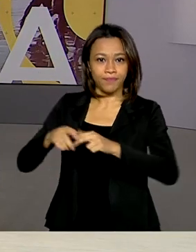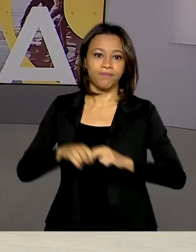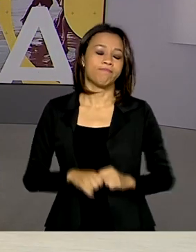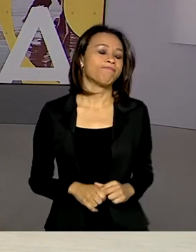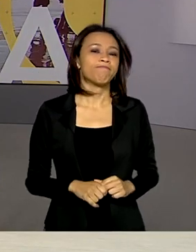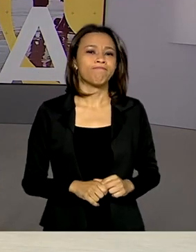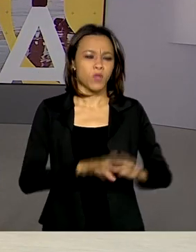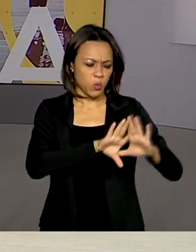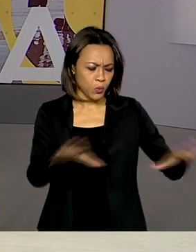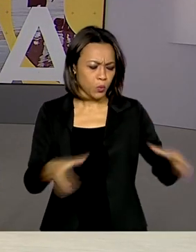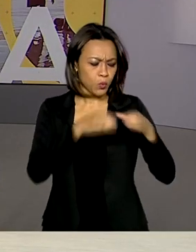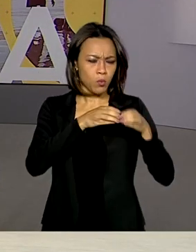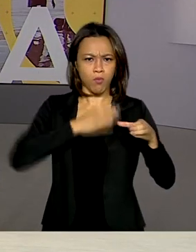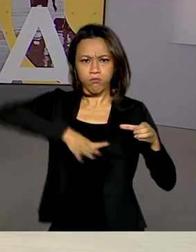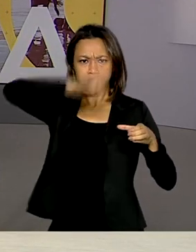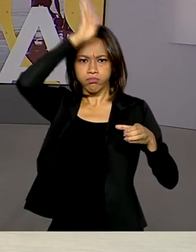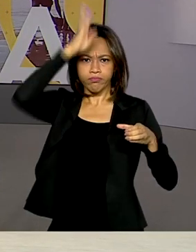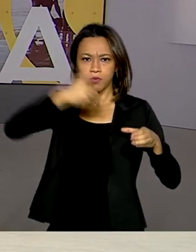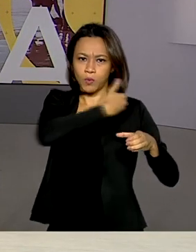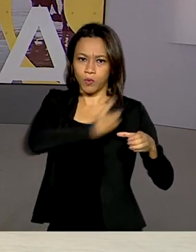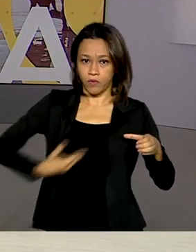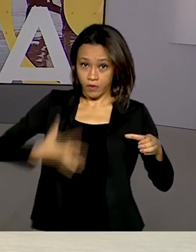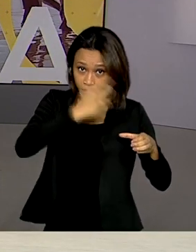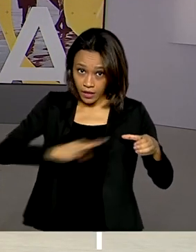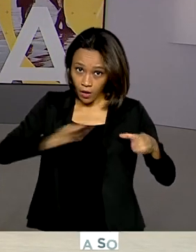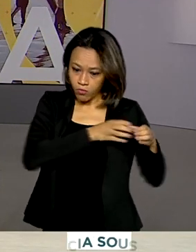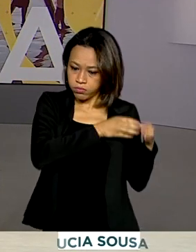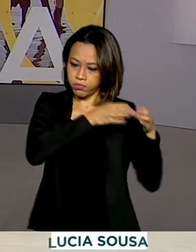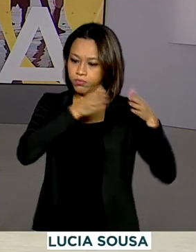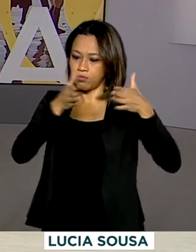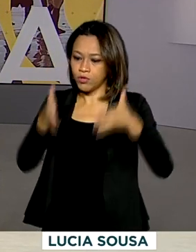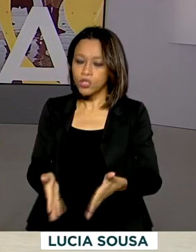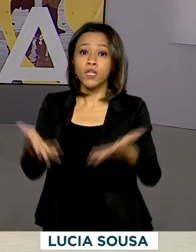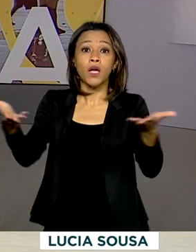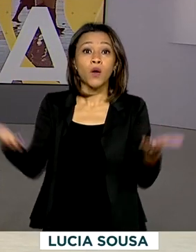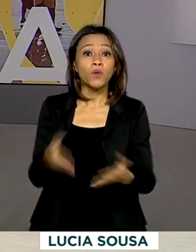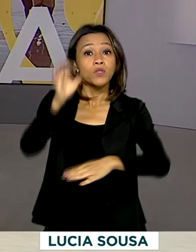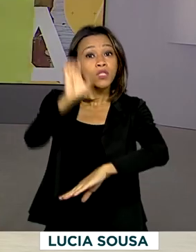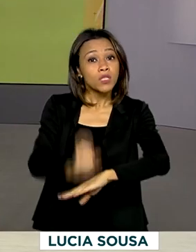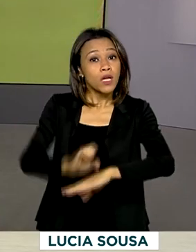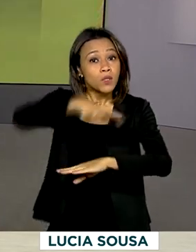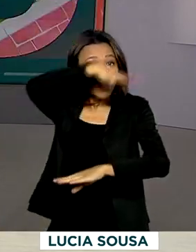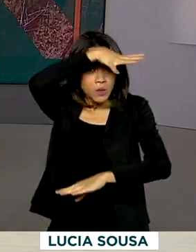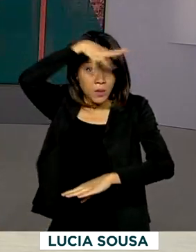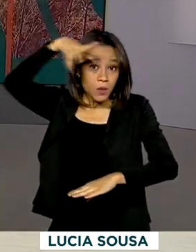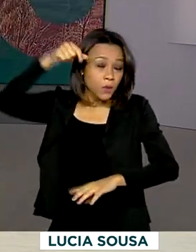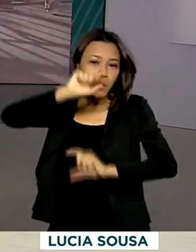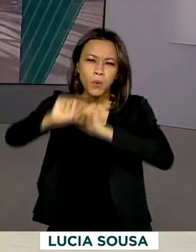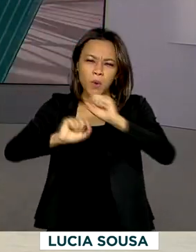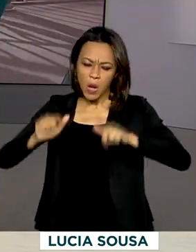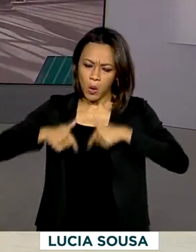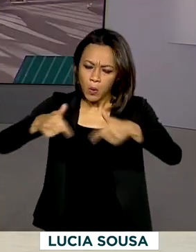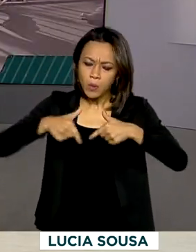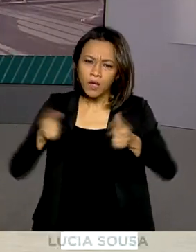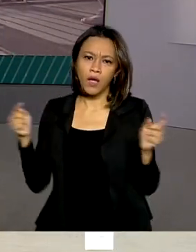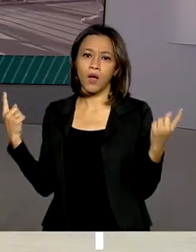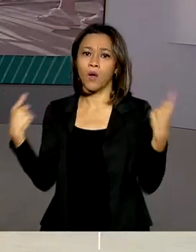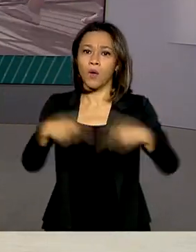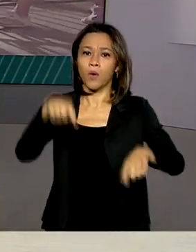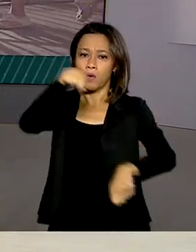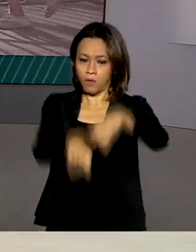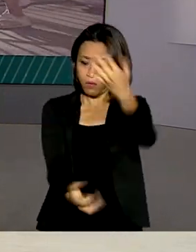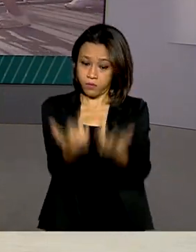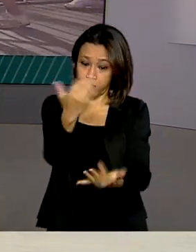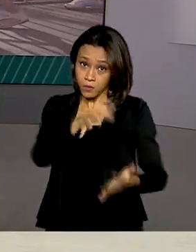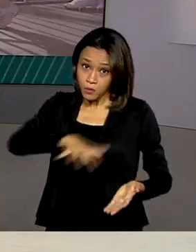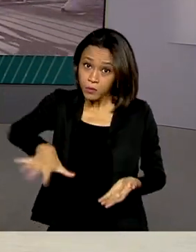Bombeiros da Força Nacional de Segurança chegam hoje ao Mato Grosso para ajudar a combater os incêndios no Estado. O